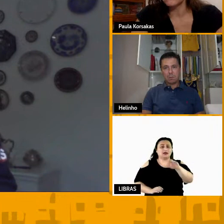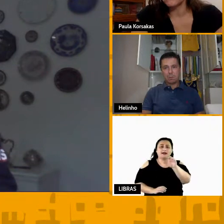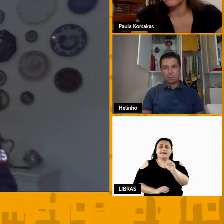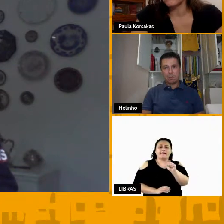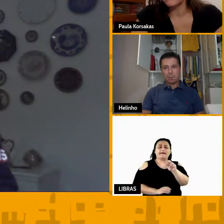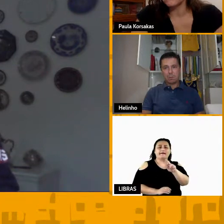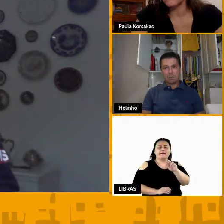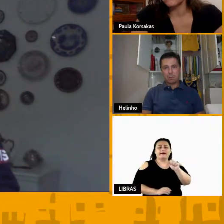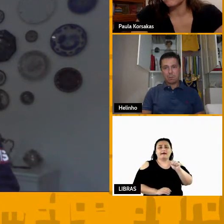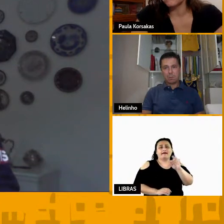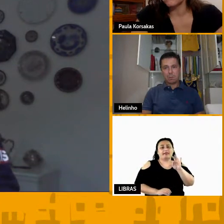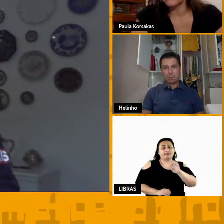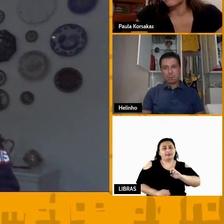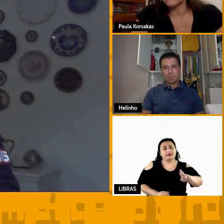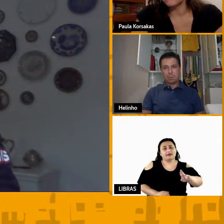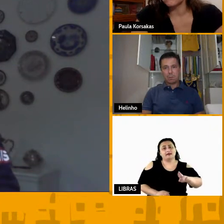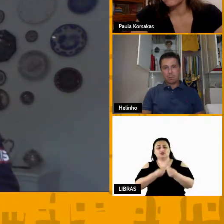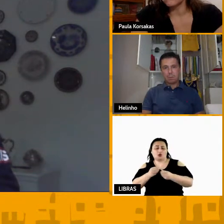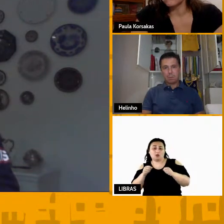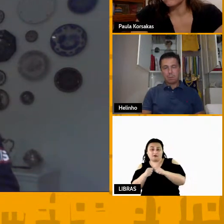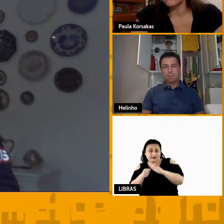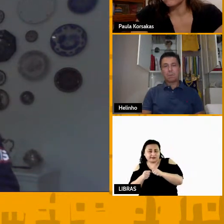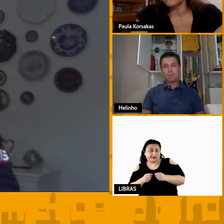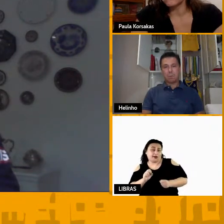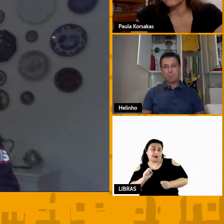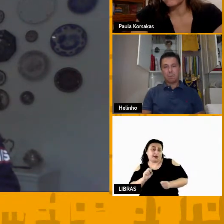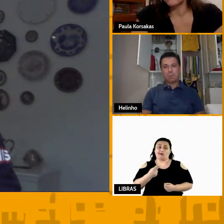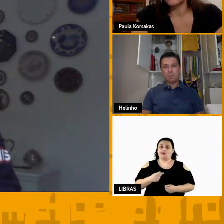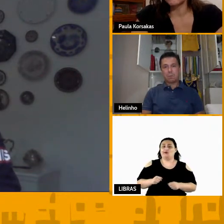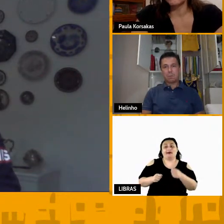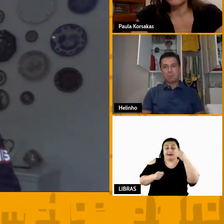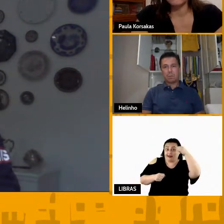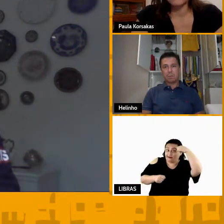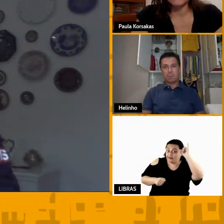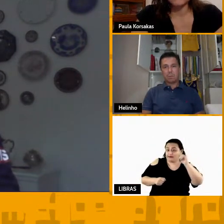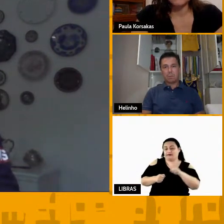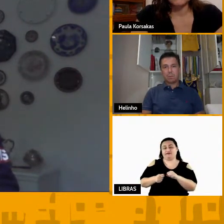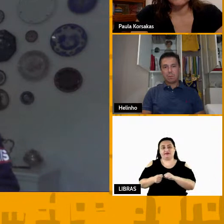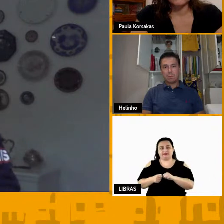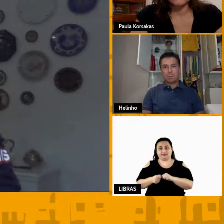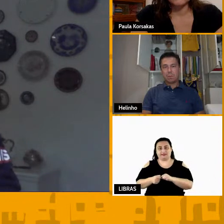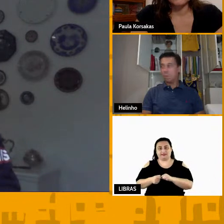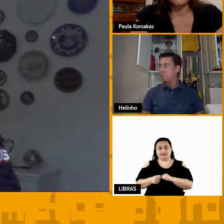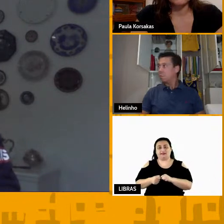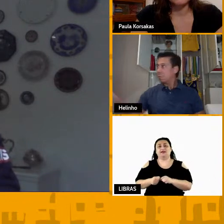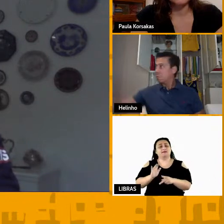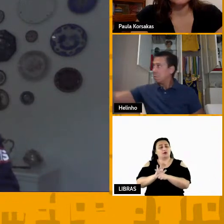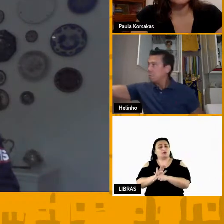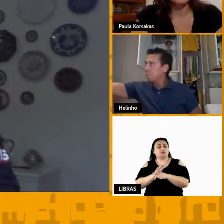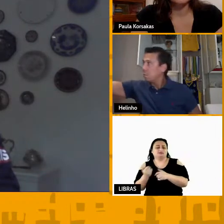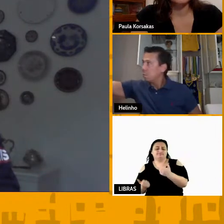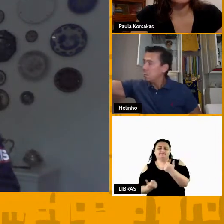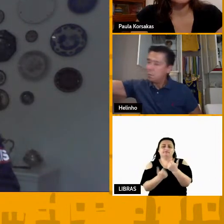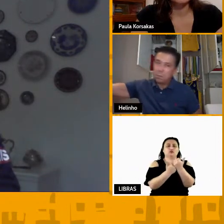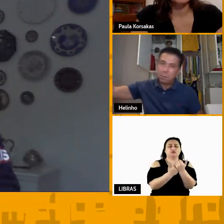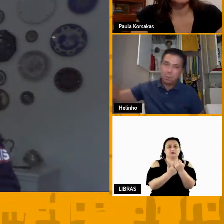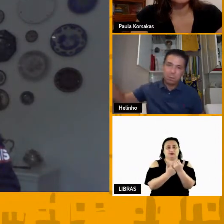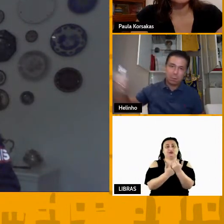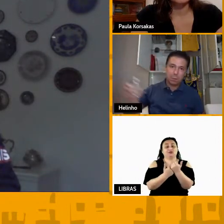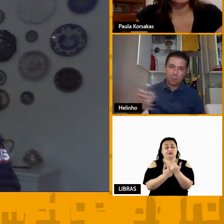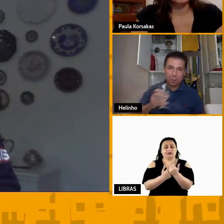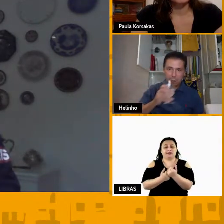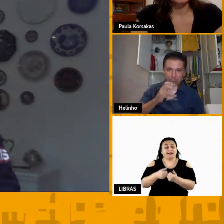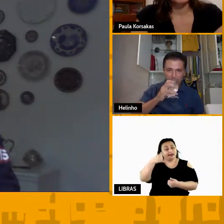fazer e de como não fazer também, eu acho que faz parte do aprendizado, esse de se colocar no lugar do outro também faz